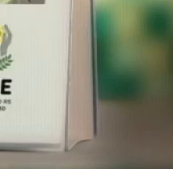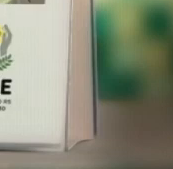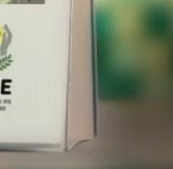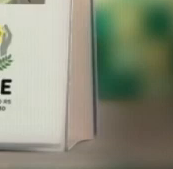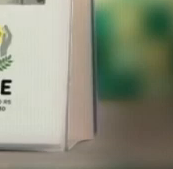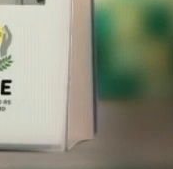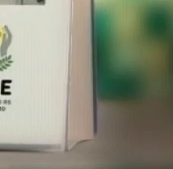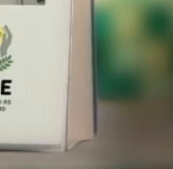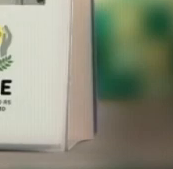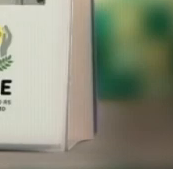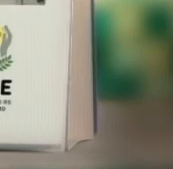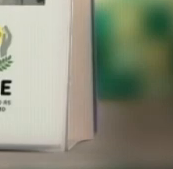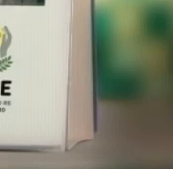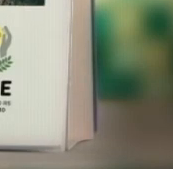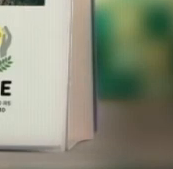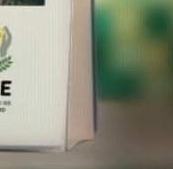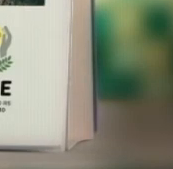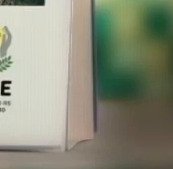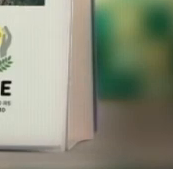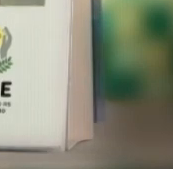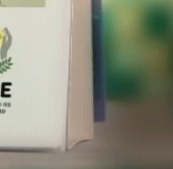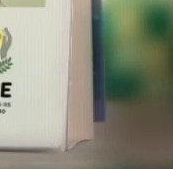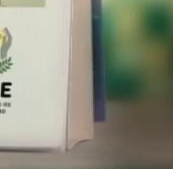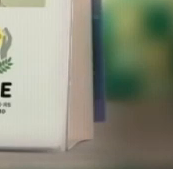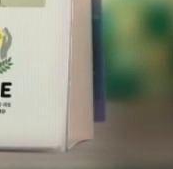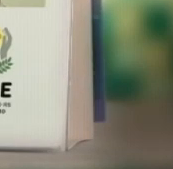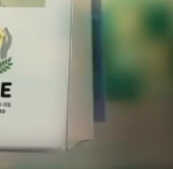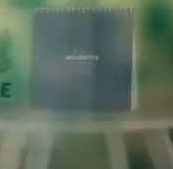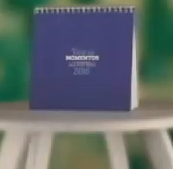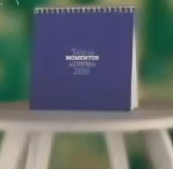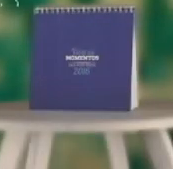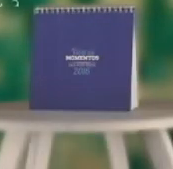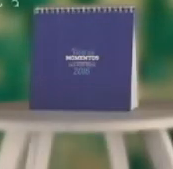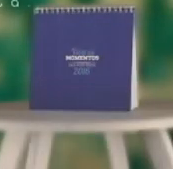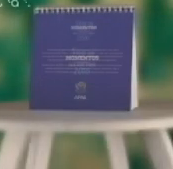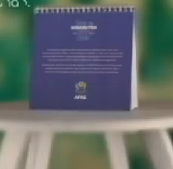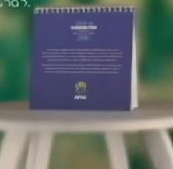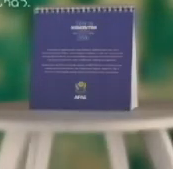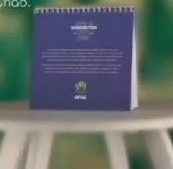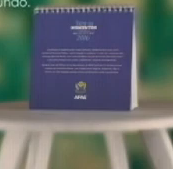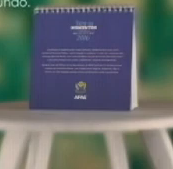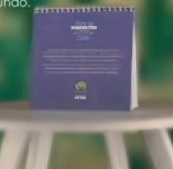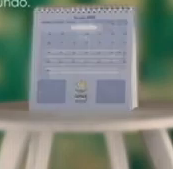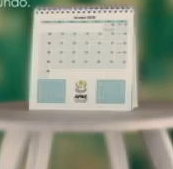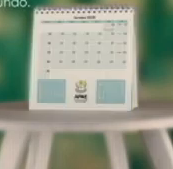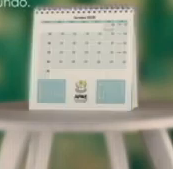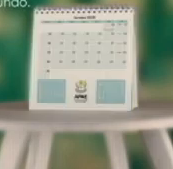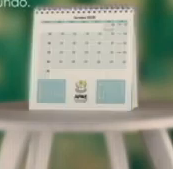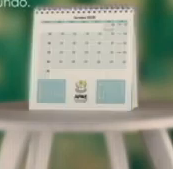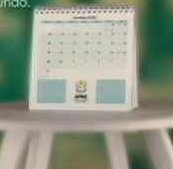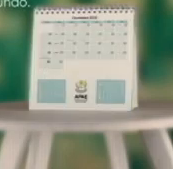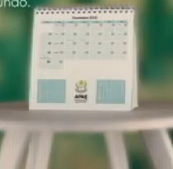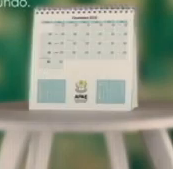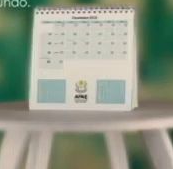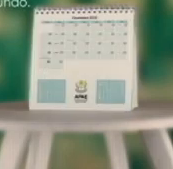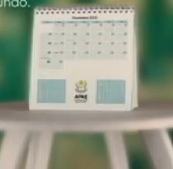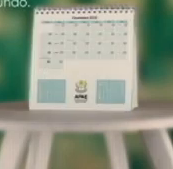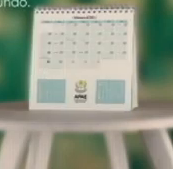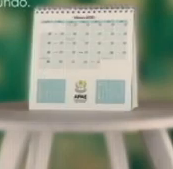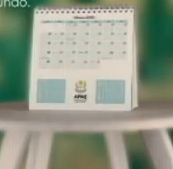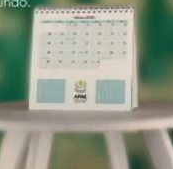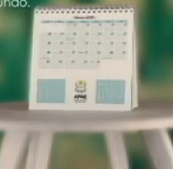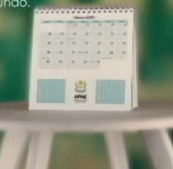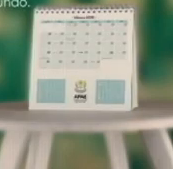Deitar no teu abraço, retomar o pedaço, A falta no meu coração, Eu não